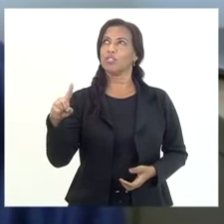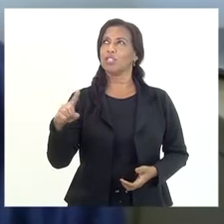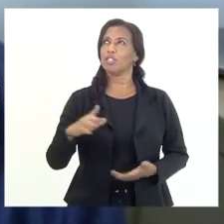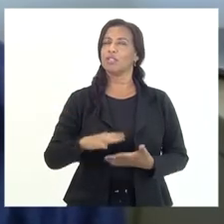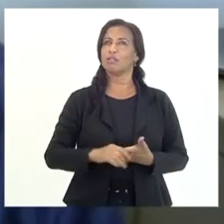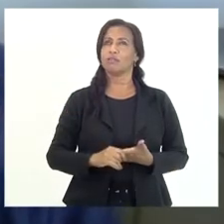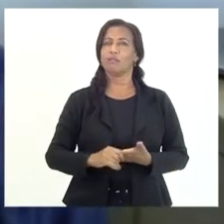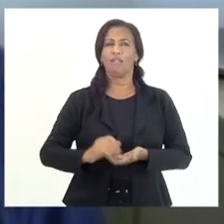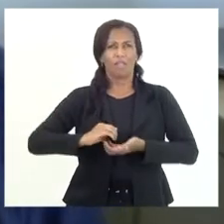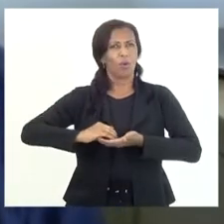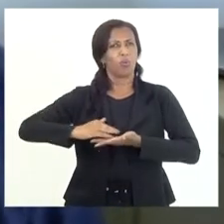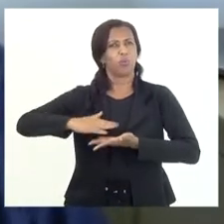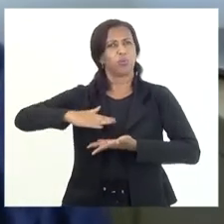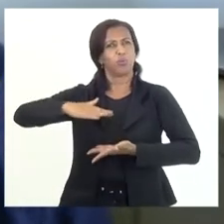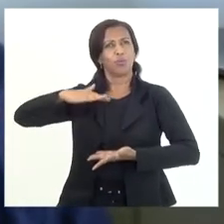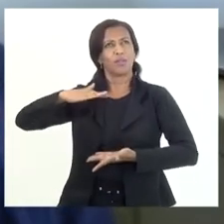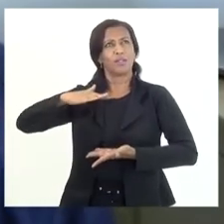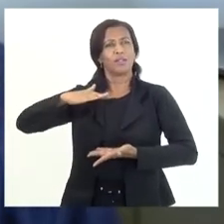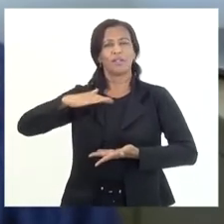um montante também